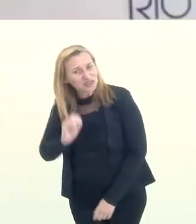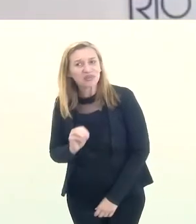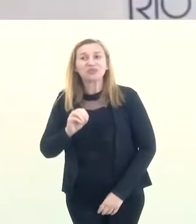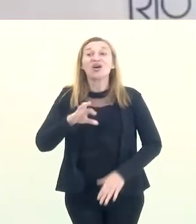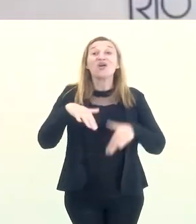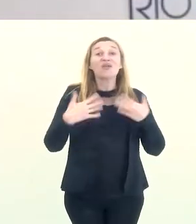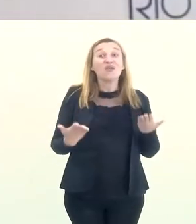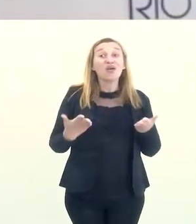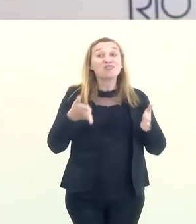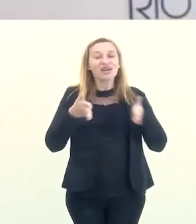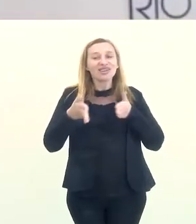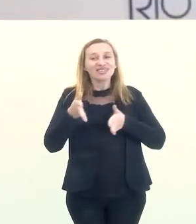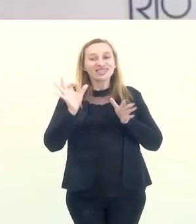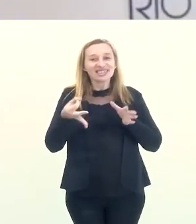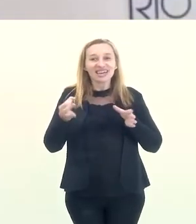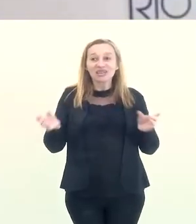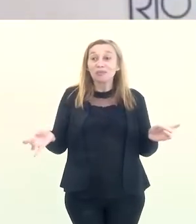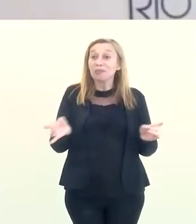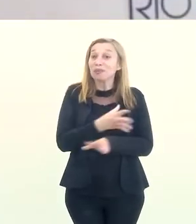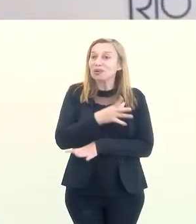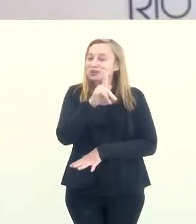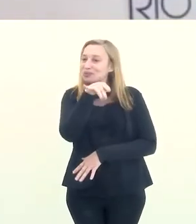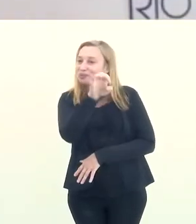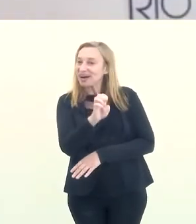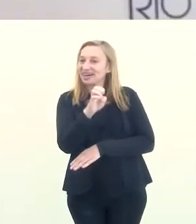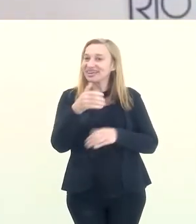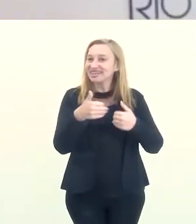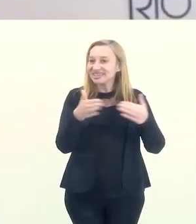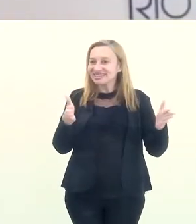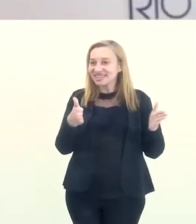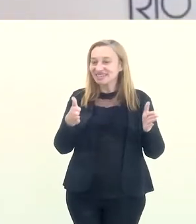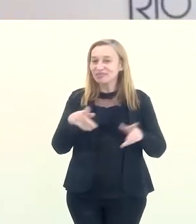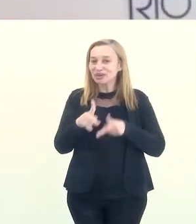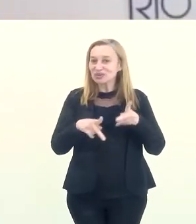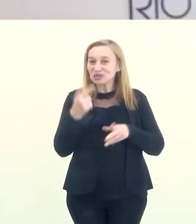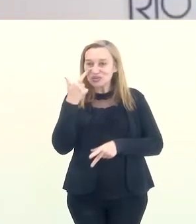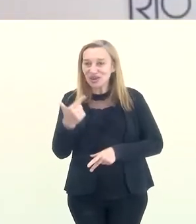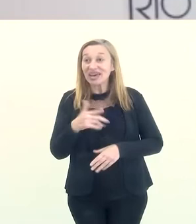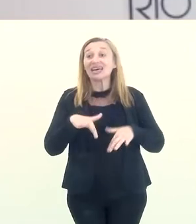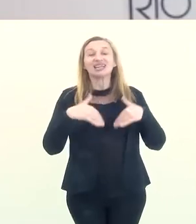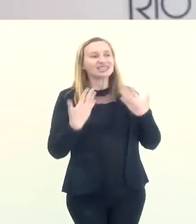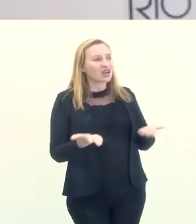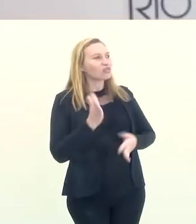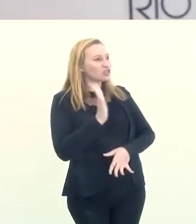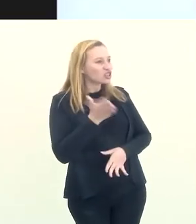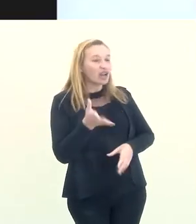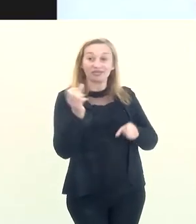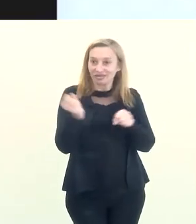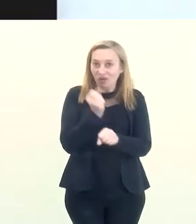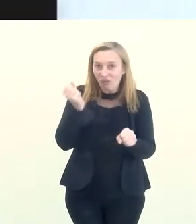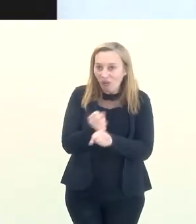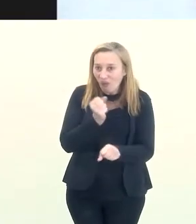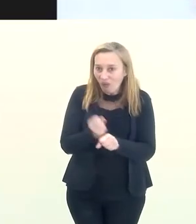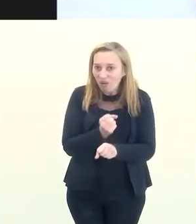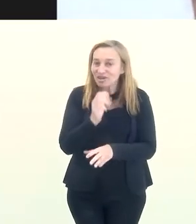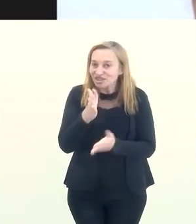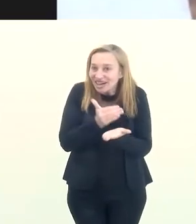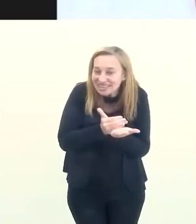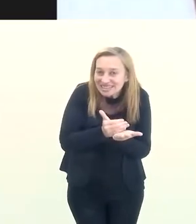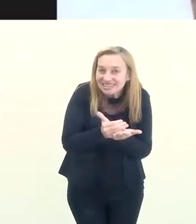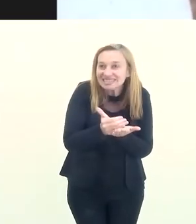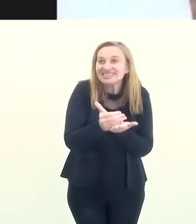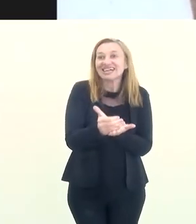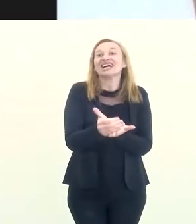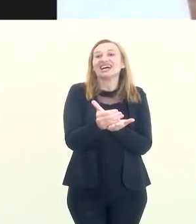Sabe, qual a previsão para que esse parque fique pronto e aberto ao público? Então, nós já estamos em obra, as